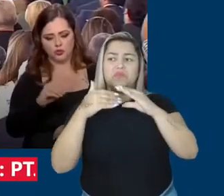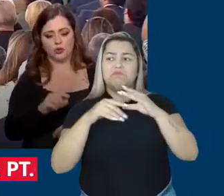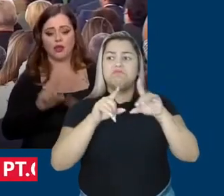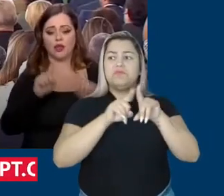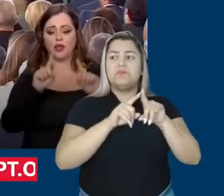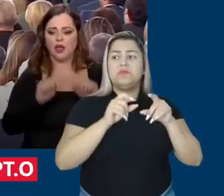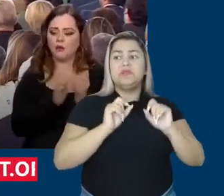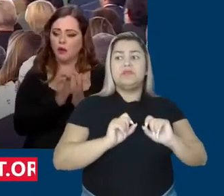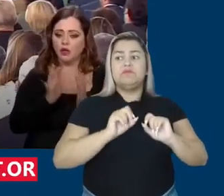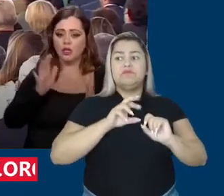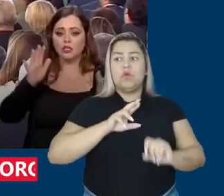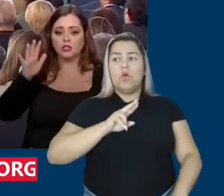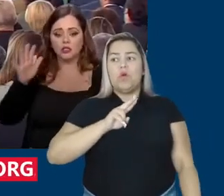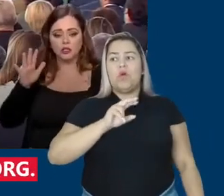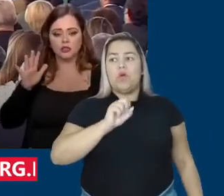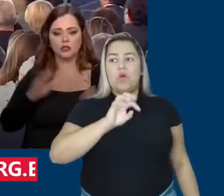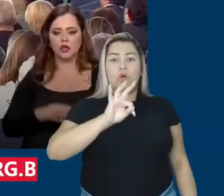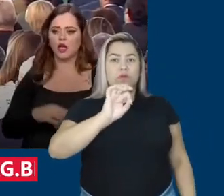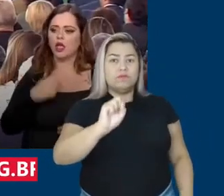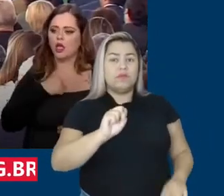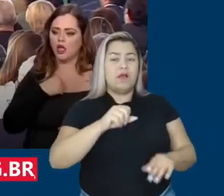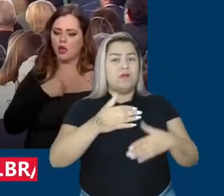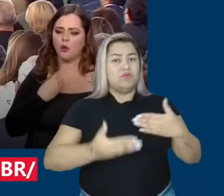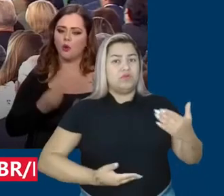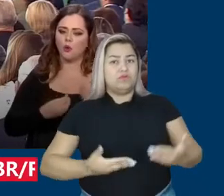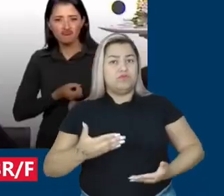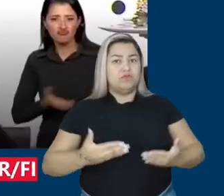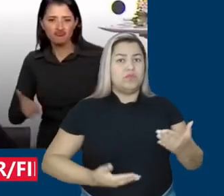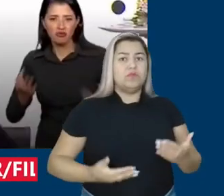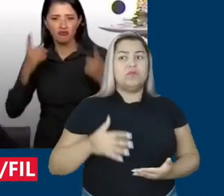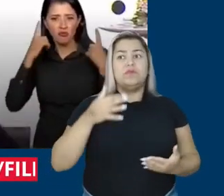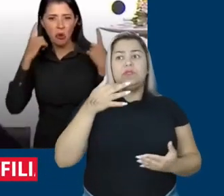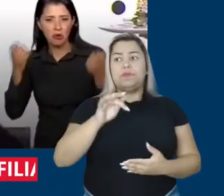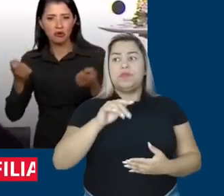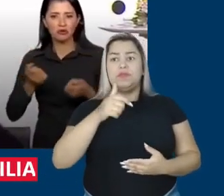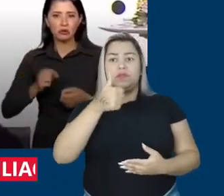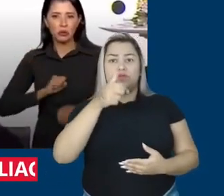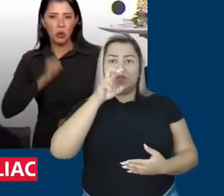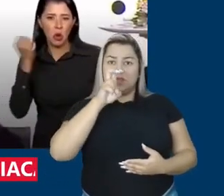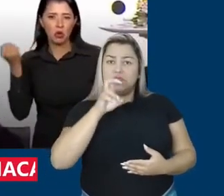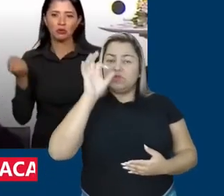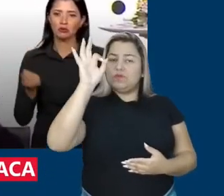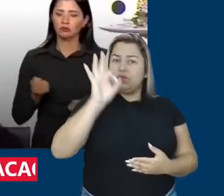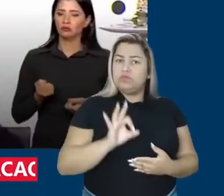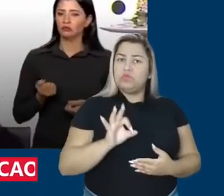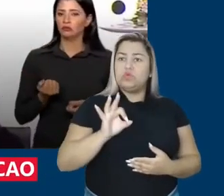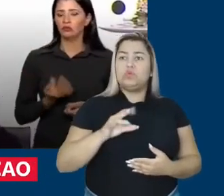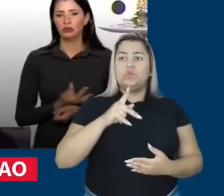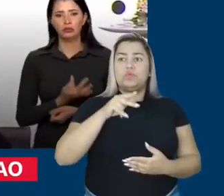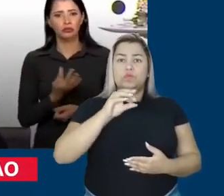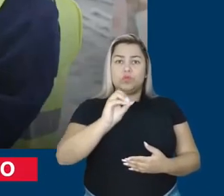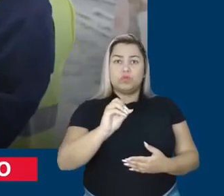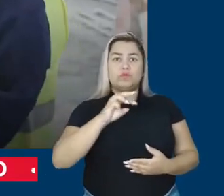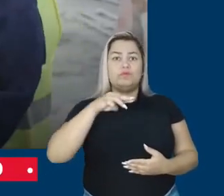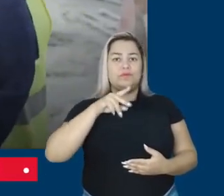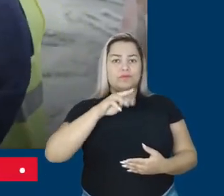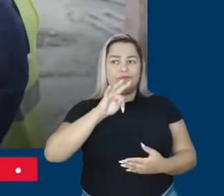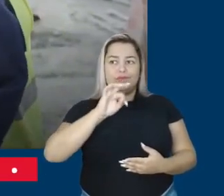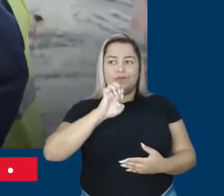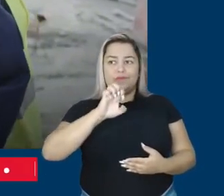estão os reajustes de 9% para os servidores federais e de 15% do piso salarial do magistério.